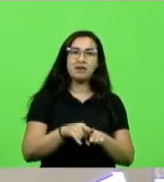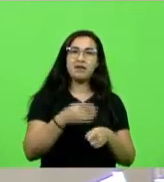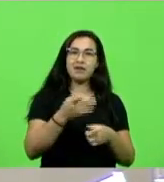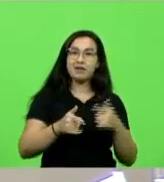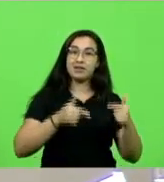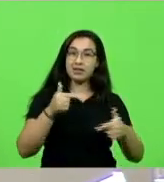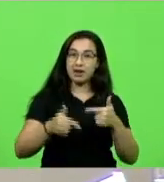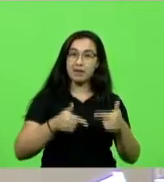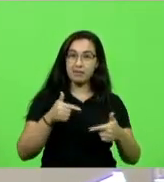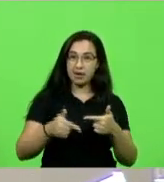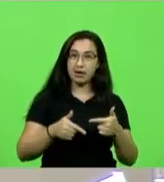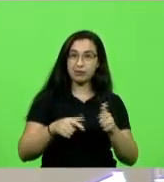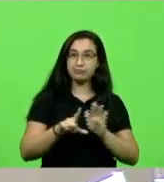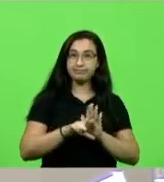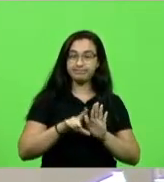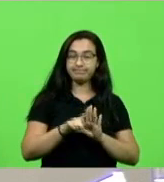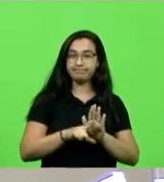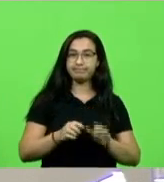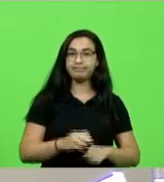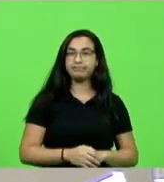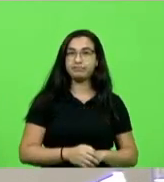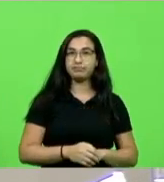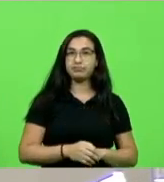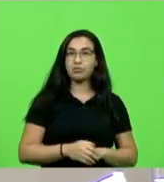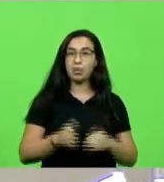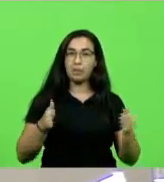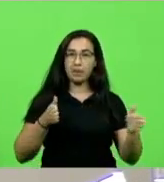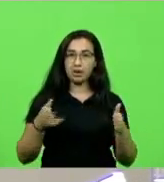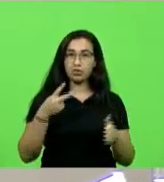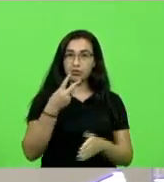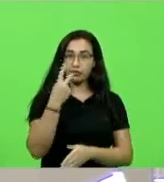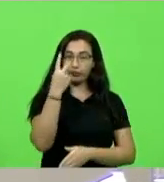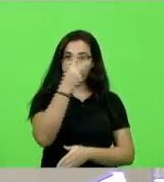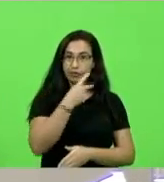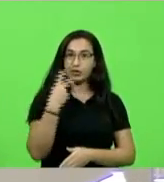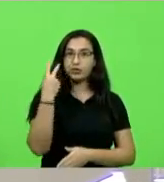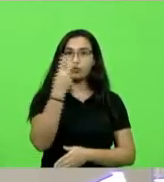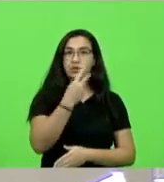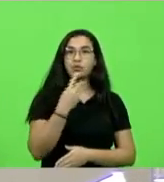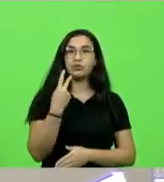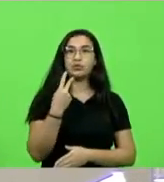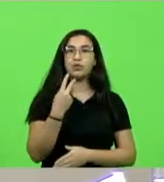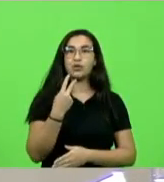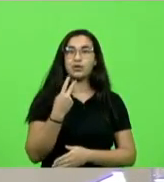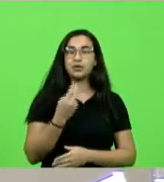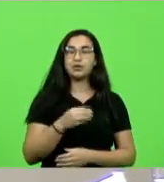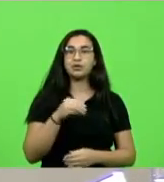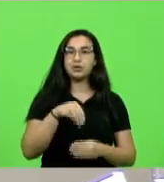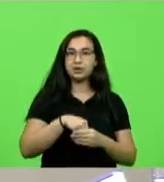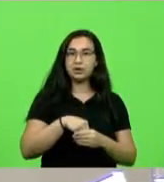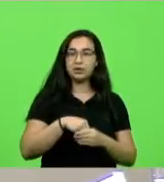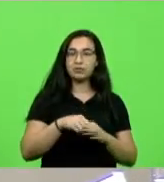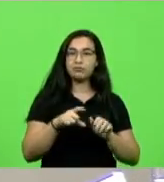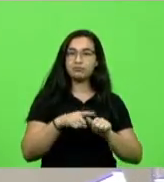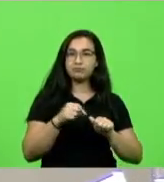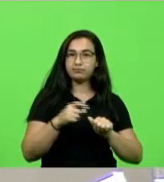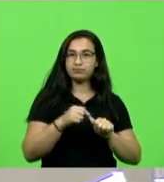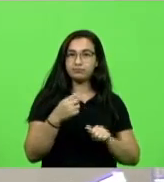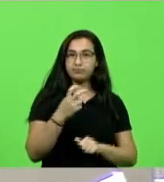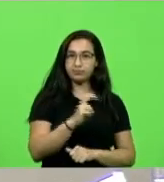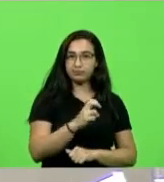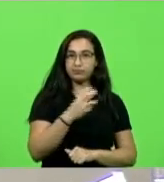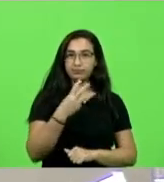serão remetidos dentro de 24 horas à Casa respectiva, nos termos do parágrafo 2º do artigo 53 da